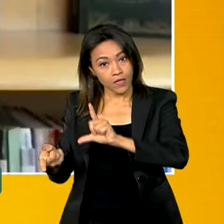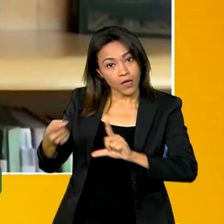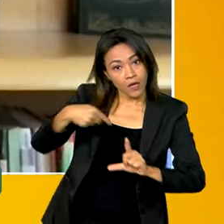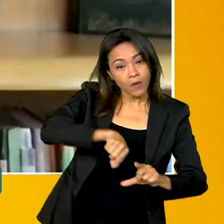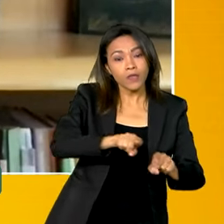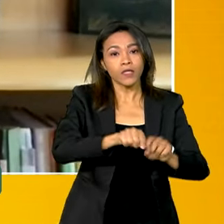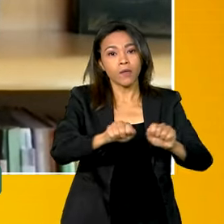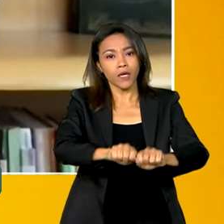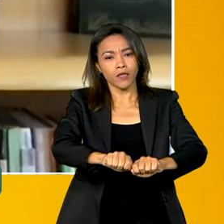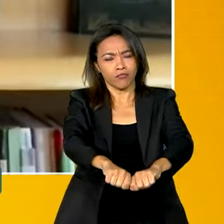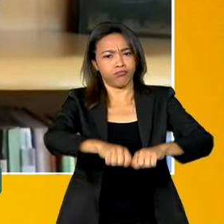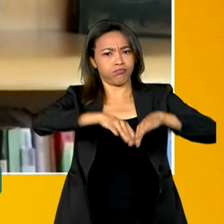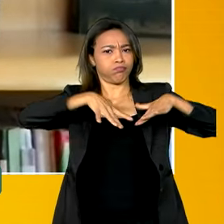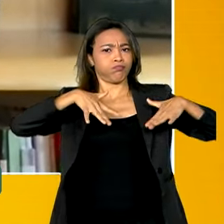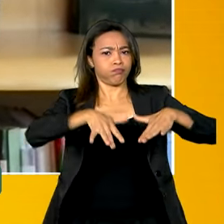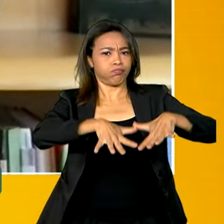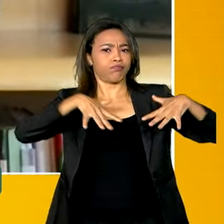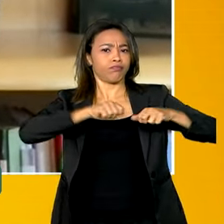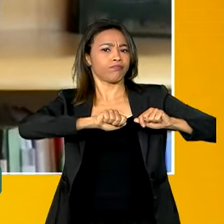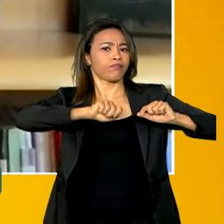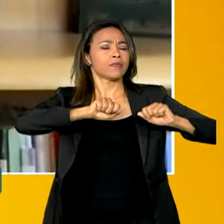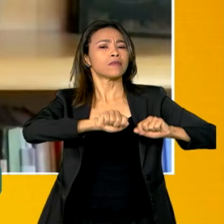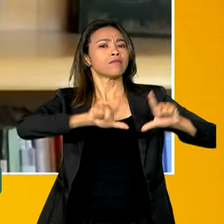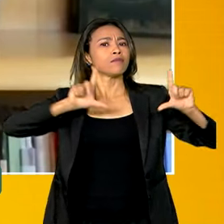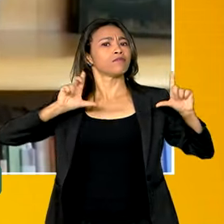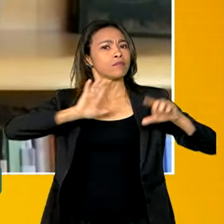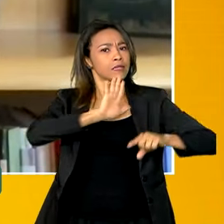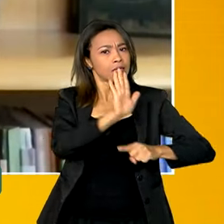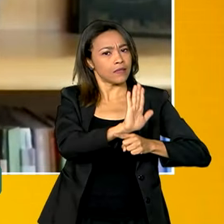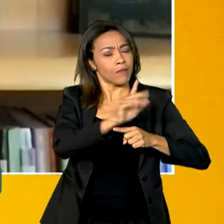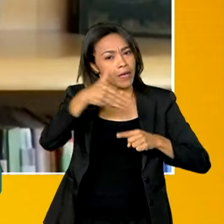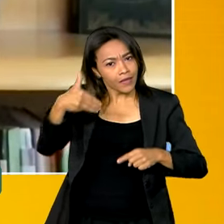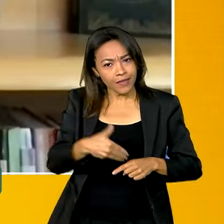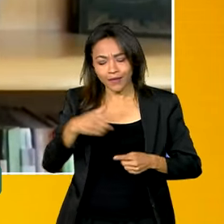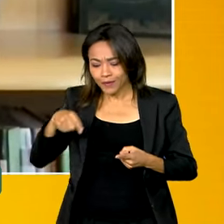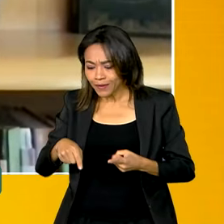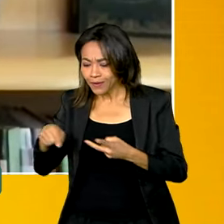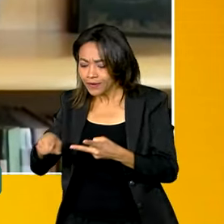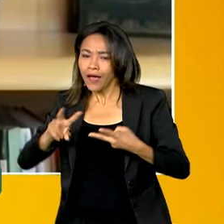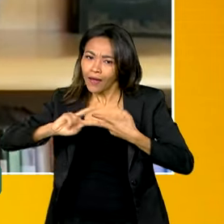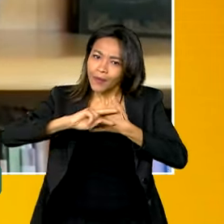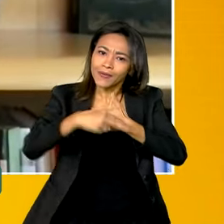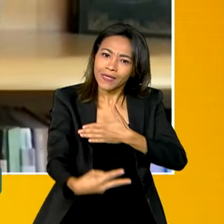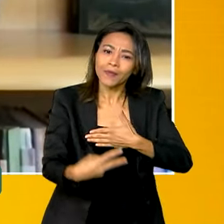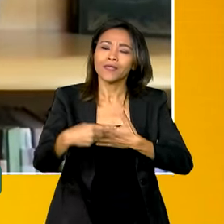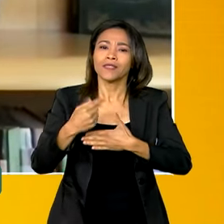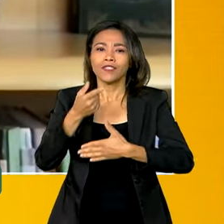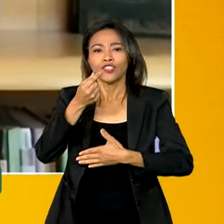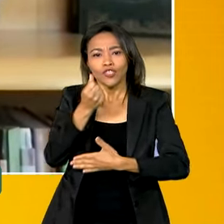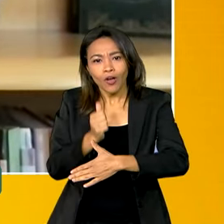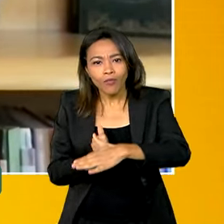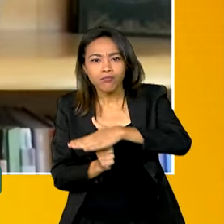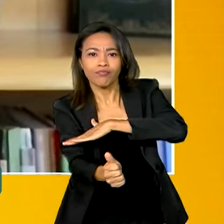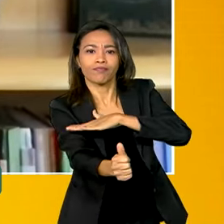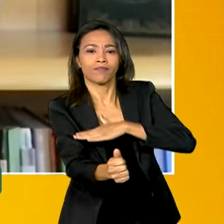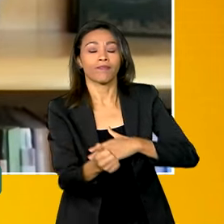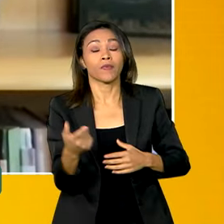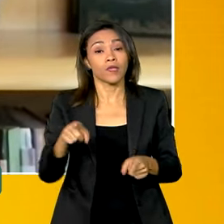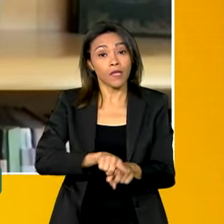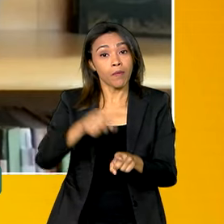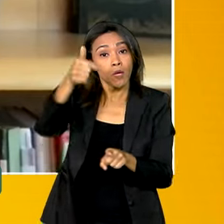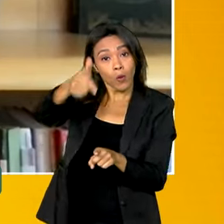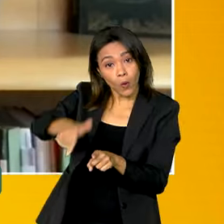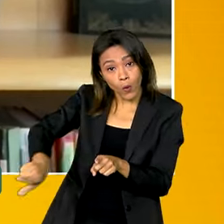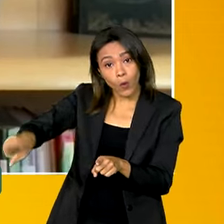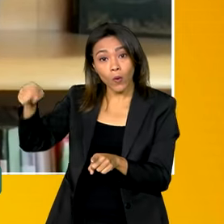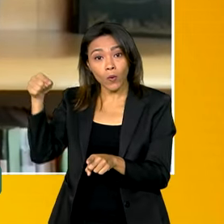telas. Então, tudo isso são ações de reconstrução e investimento no audiovisual brasileiro. Nós tivemos também chamadas públicas para a co